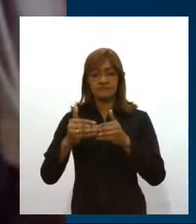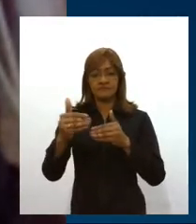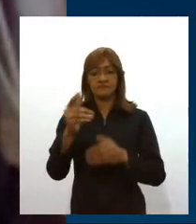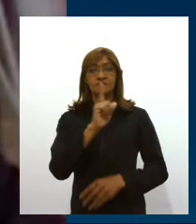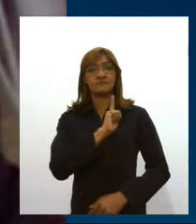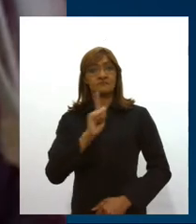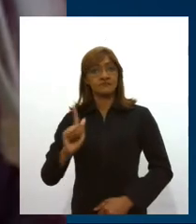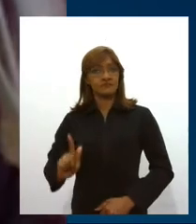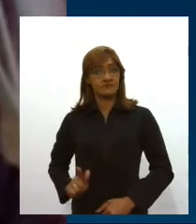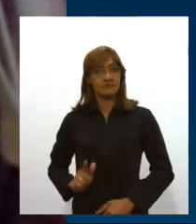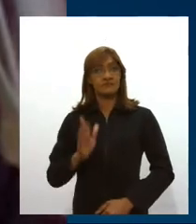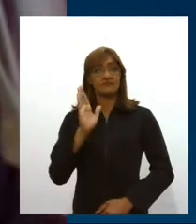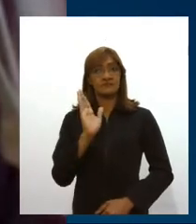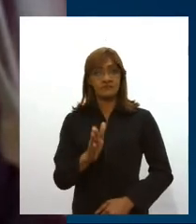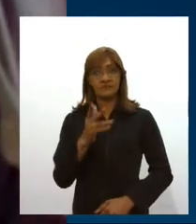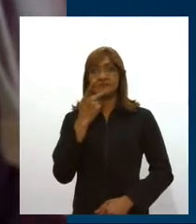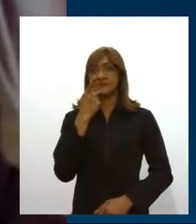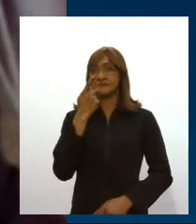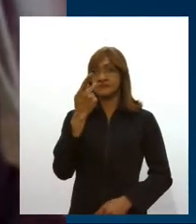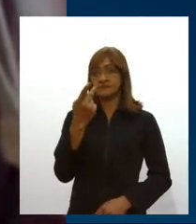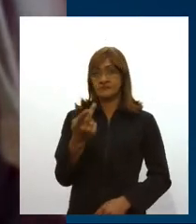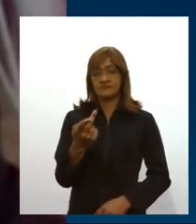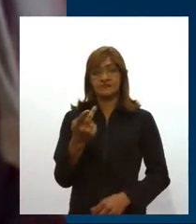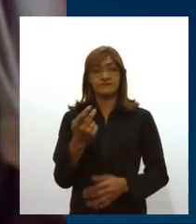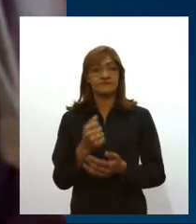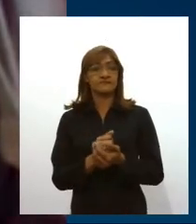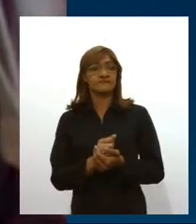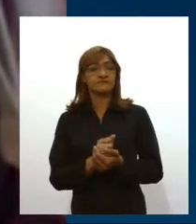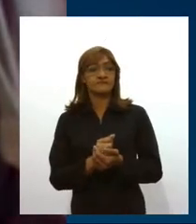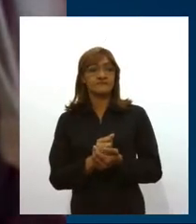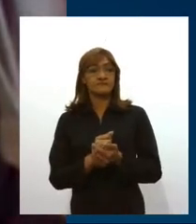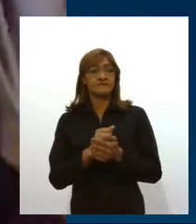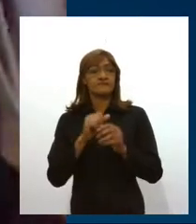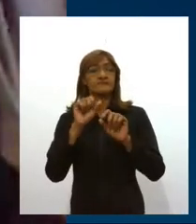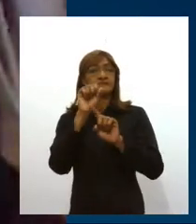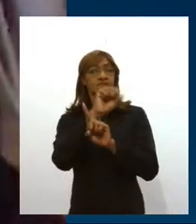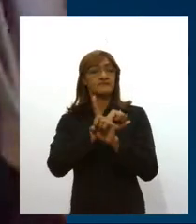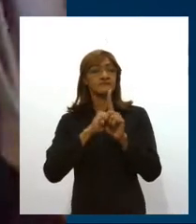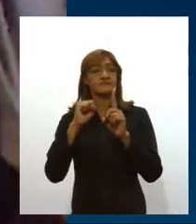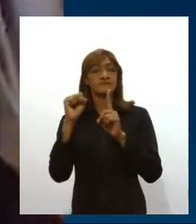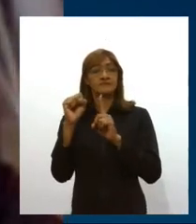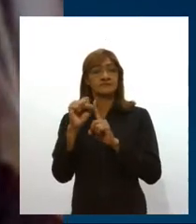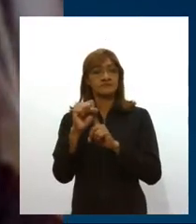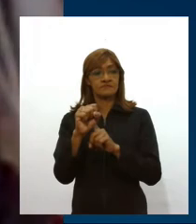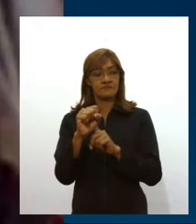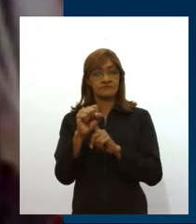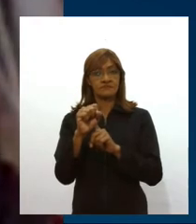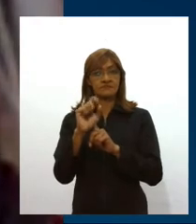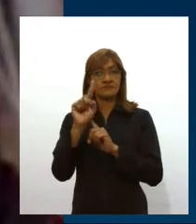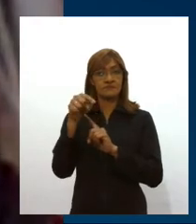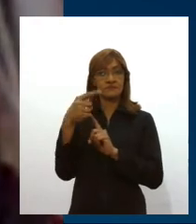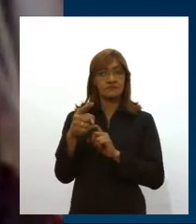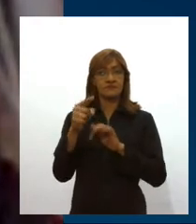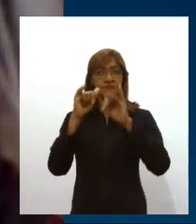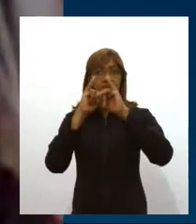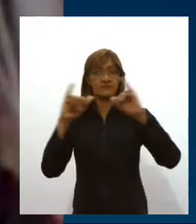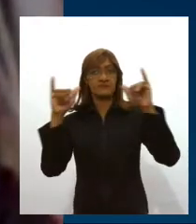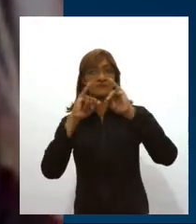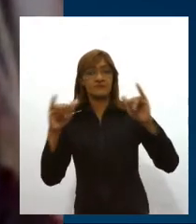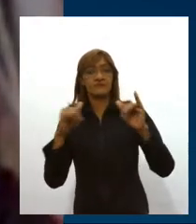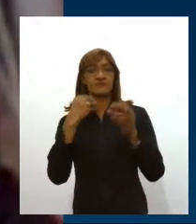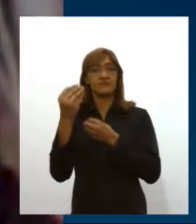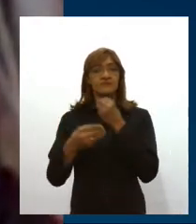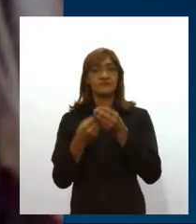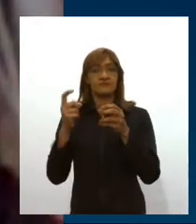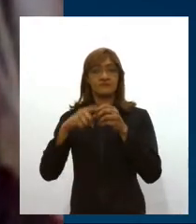sinalizou em relação a isso e oportunamente a sociedade vai ser informada de como será essa volta. Isso será